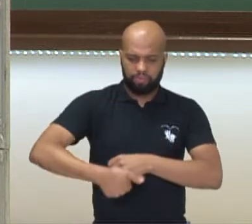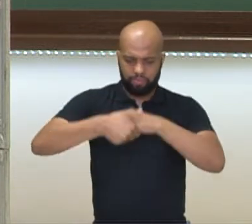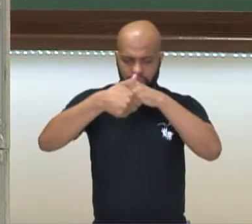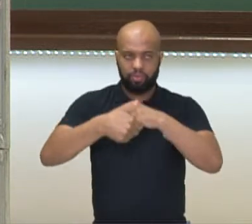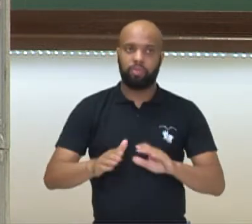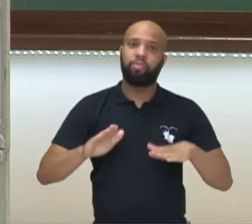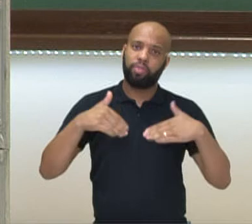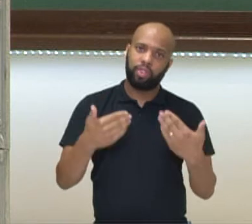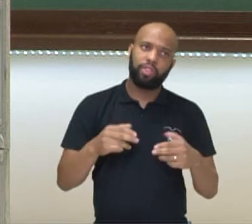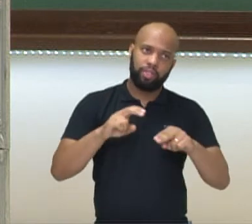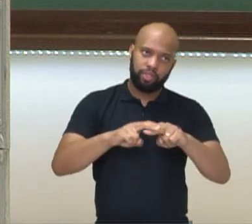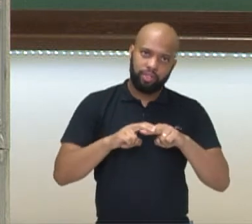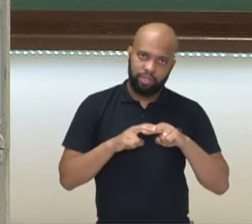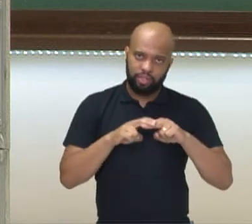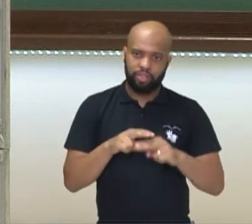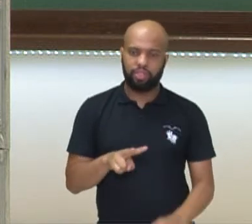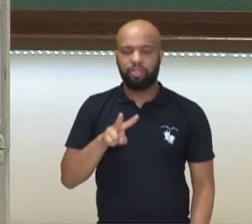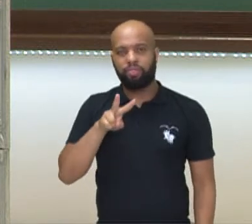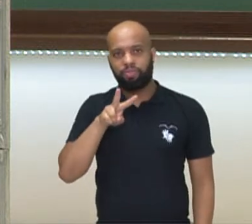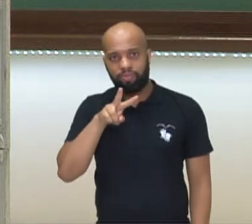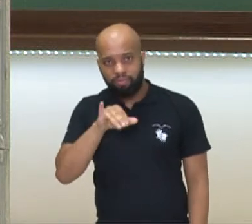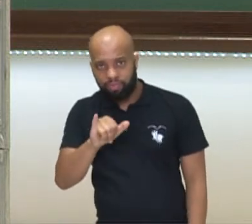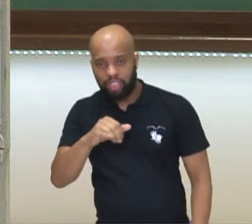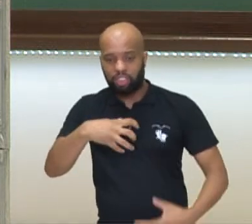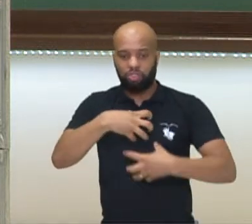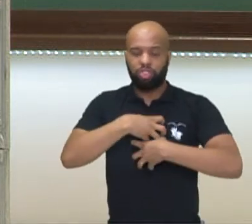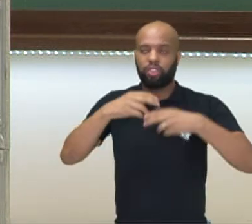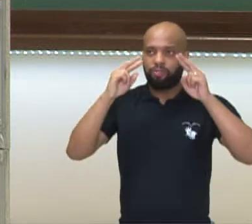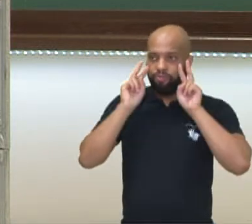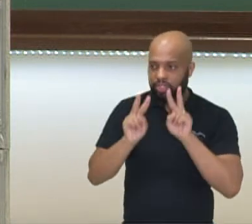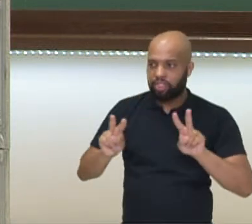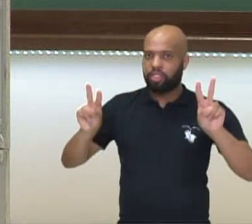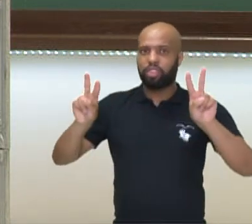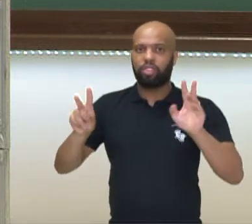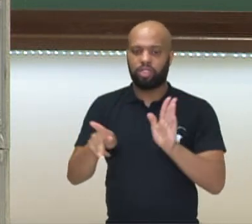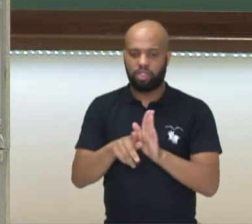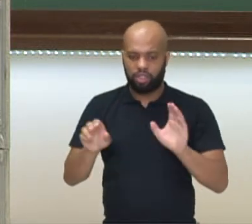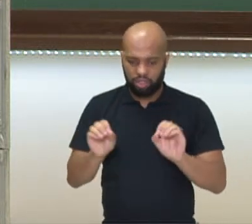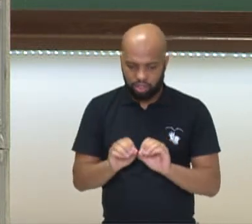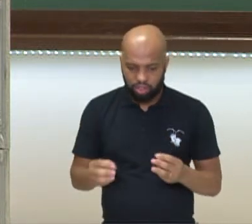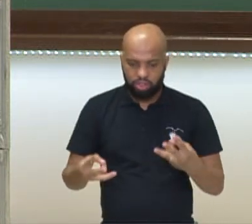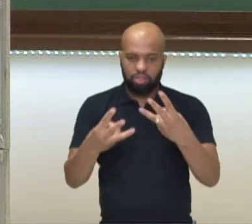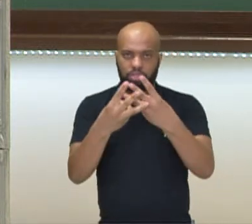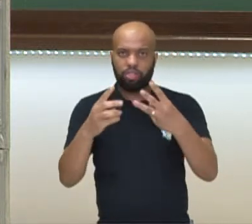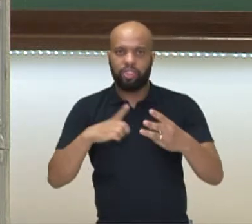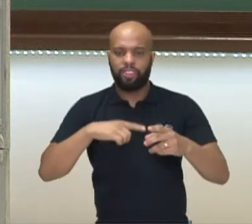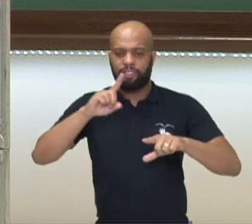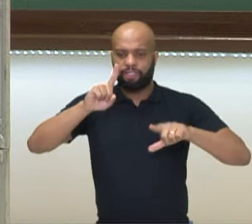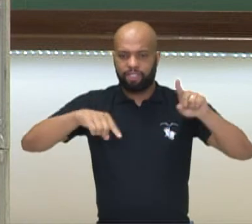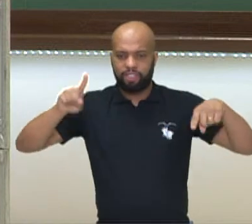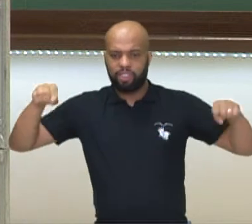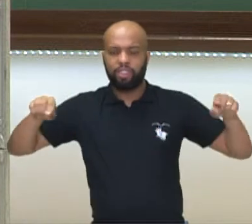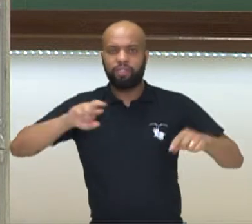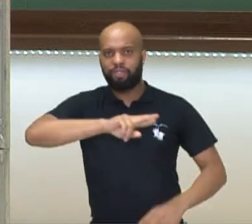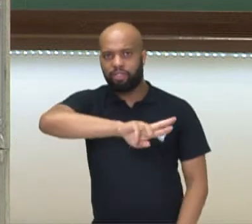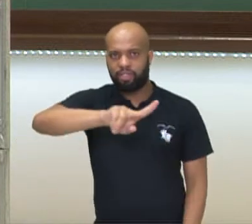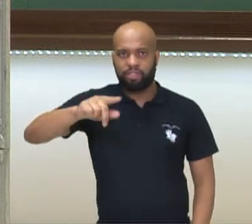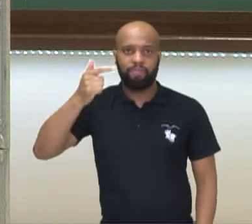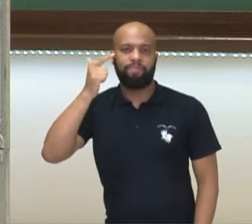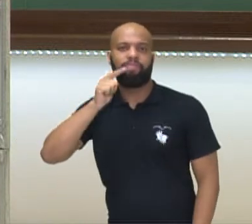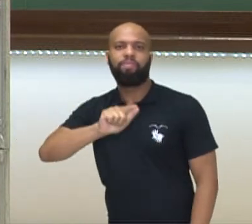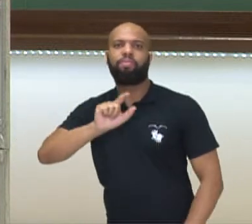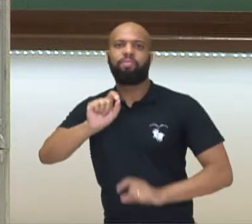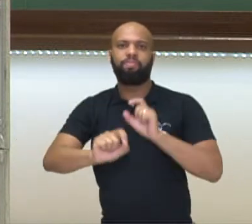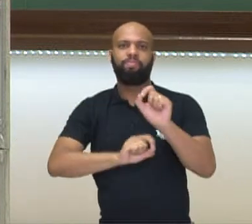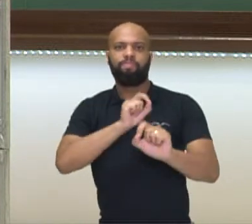Para isso, nós vamos ter a visão de que a ONU entre nos seus mais variados níveis e consegue atingir com